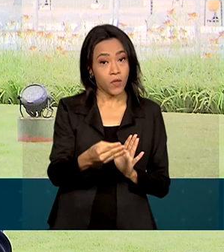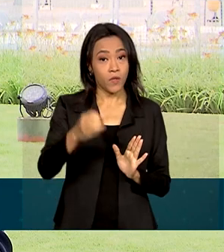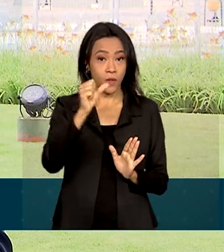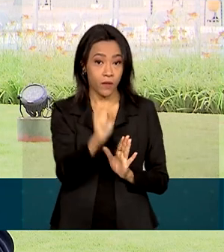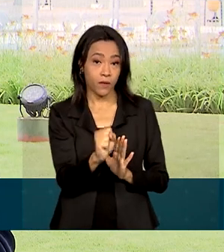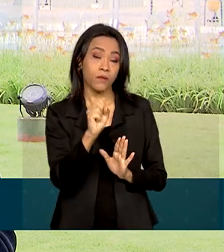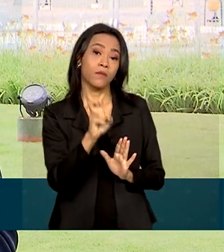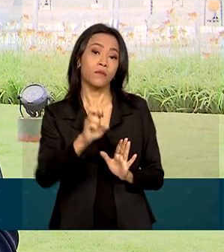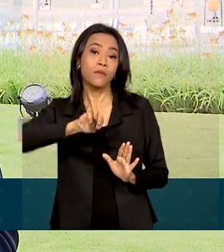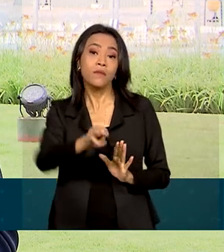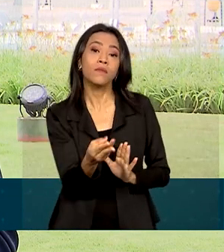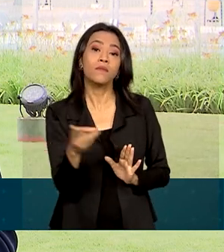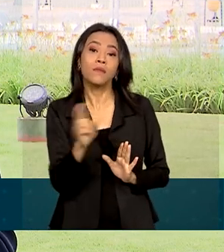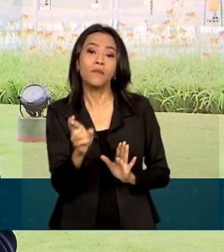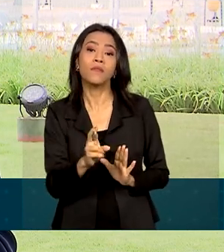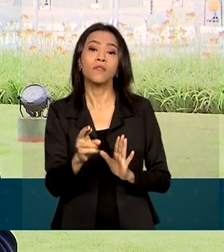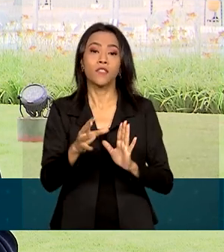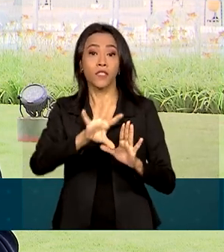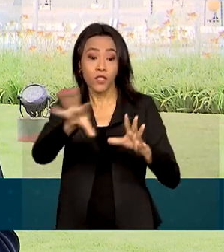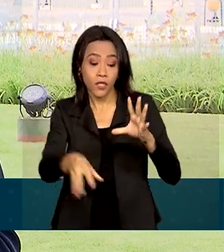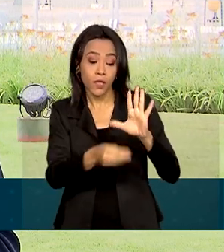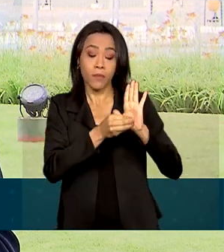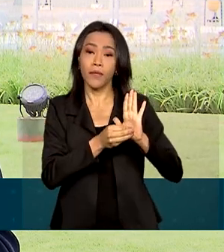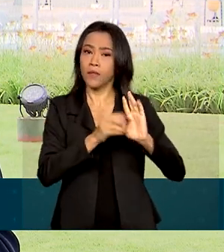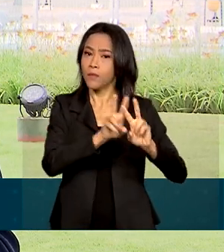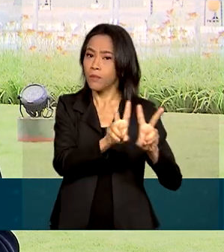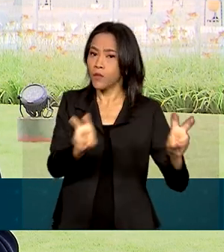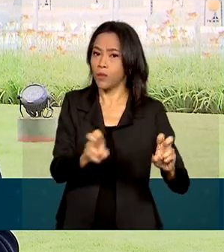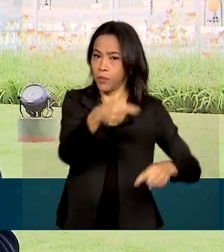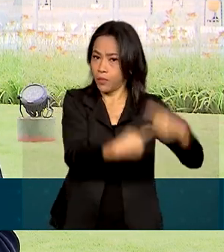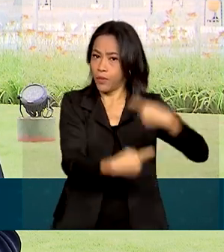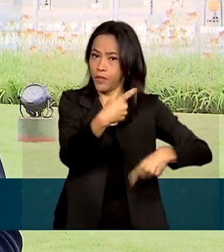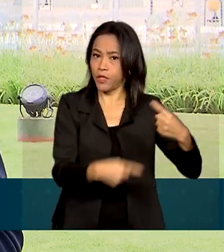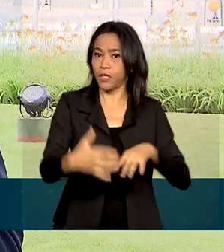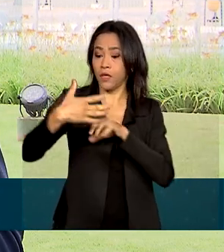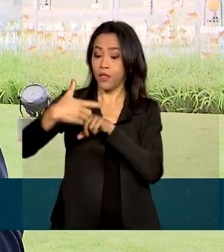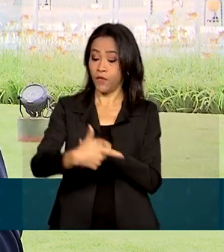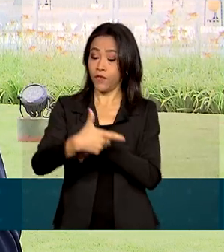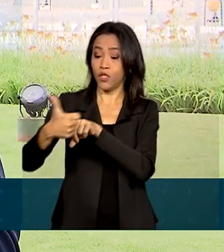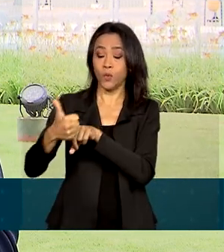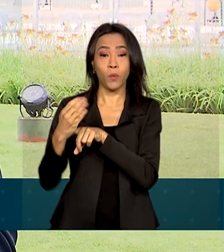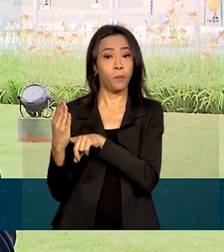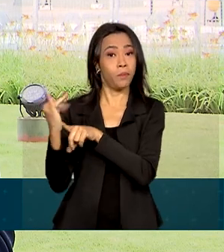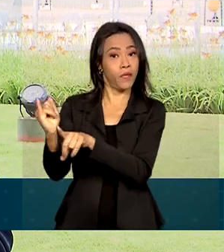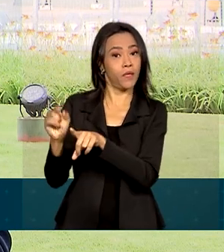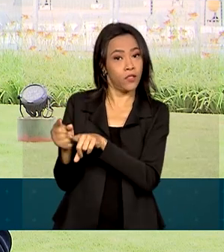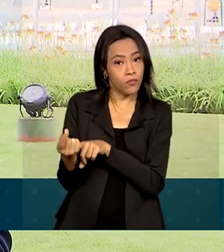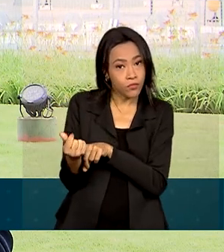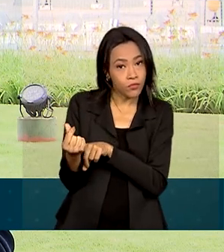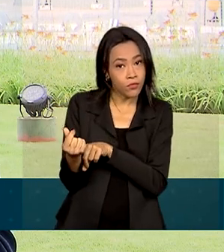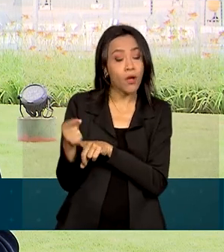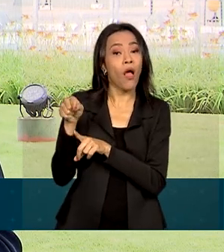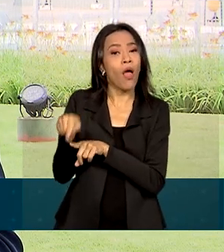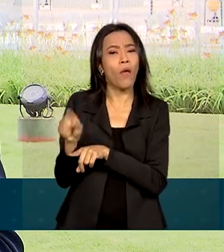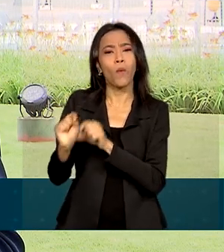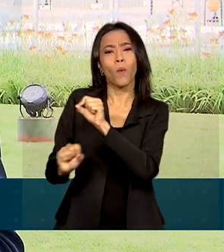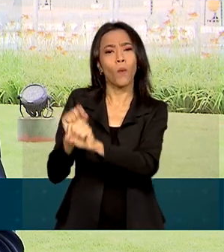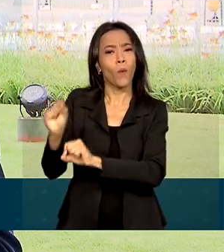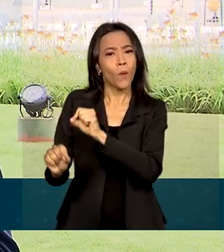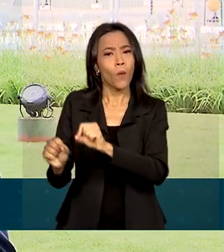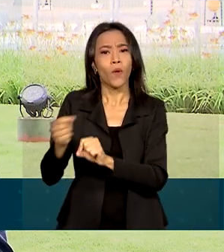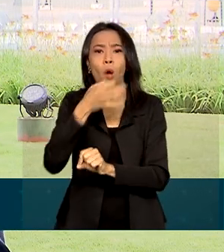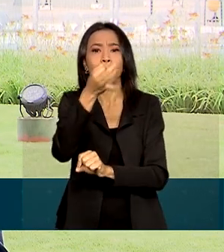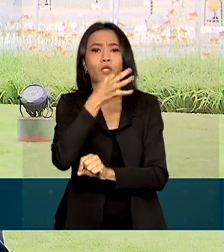em emendas para políticas públicas e cerca de R 21 bilhões serão indicados diretamente pelos